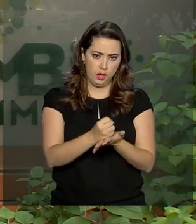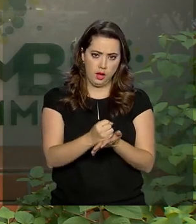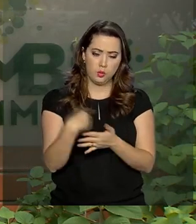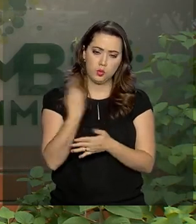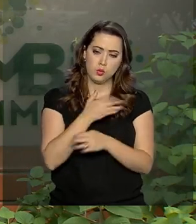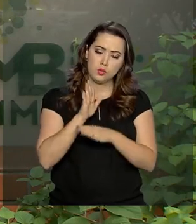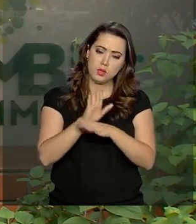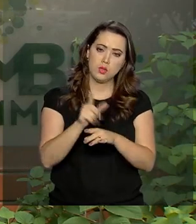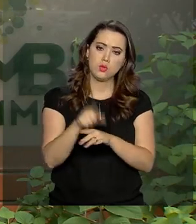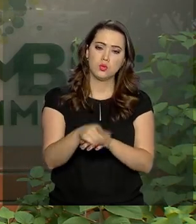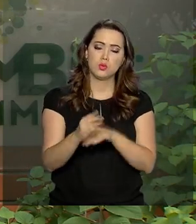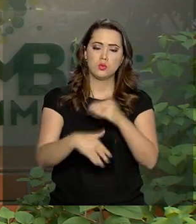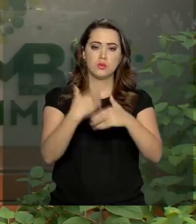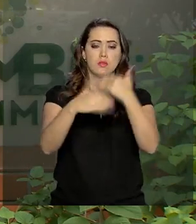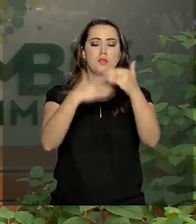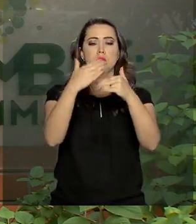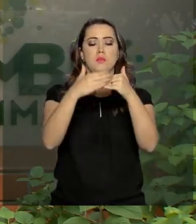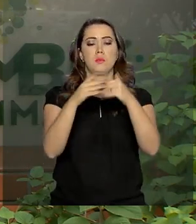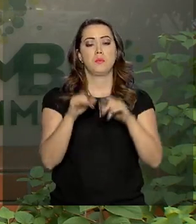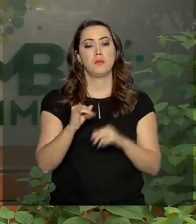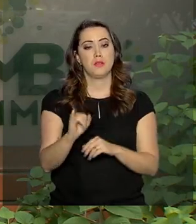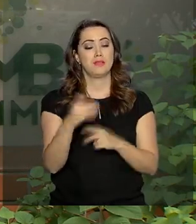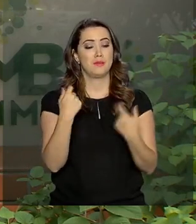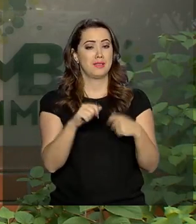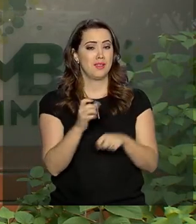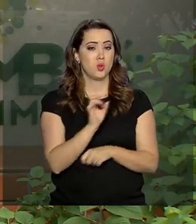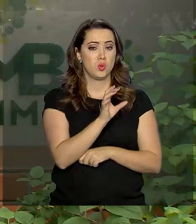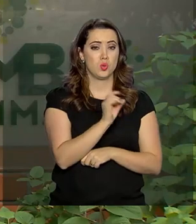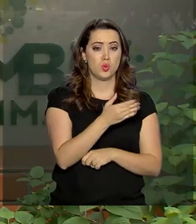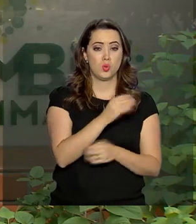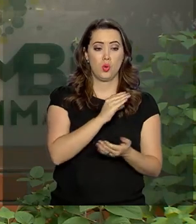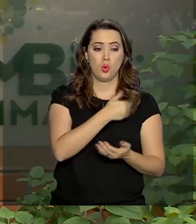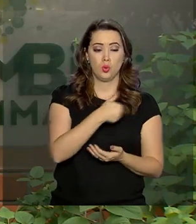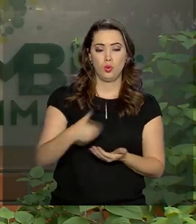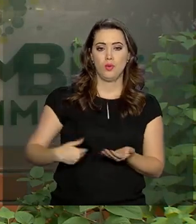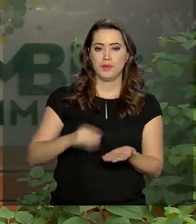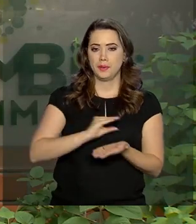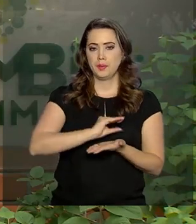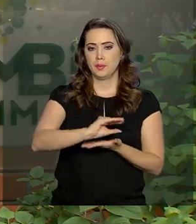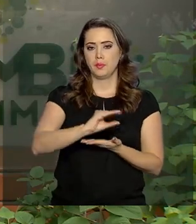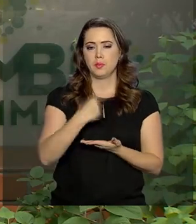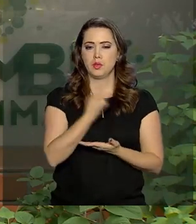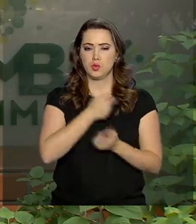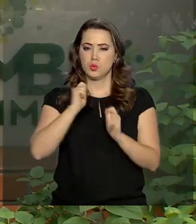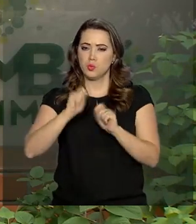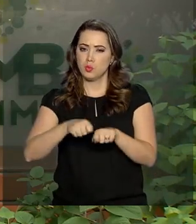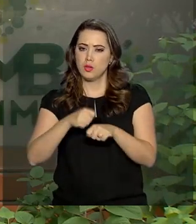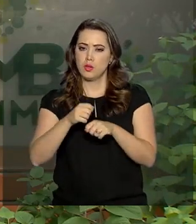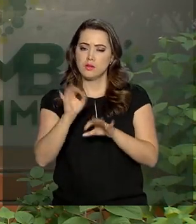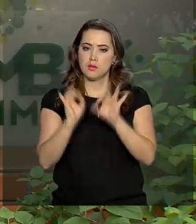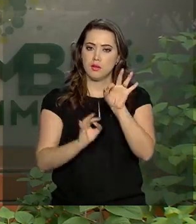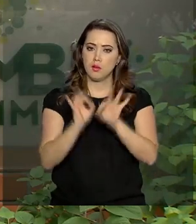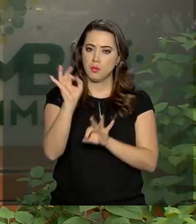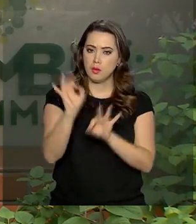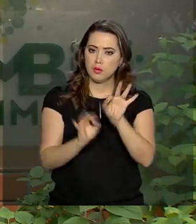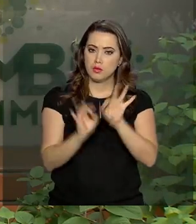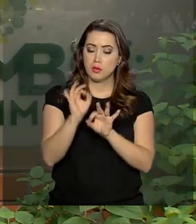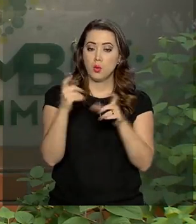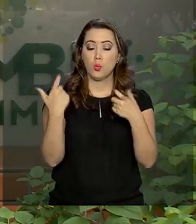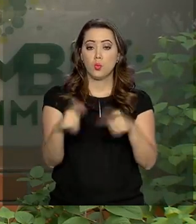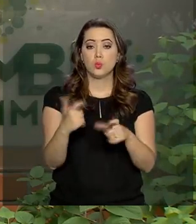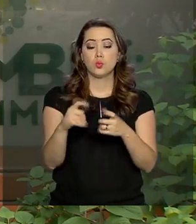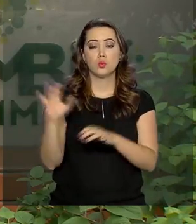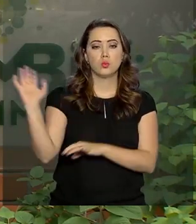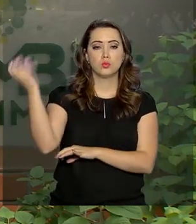a atender essa demanda crescente. Se fosse depender só dos investimentos públicos, para que a gente pudesse estruturar os parques